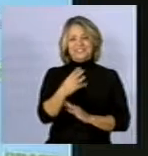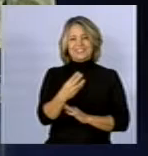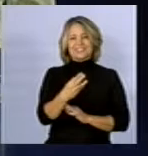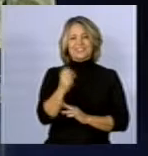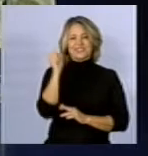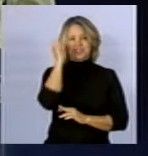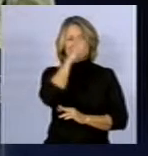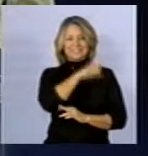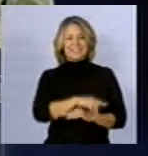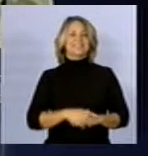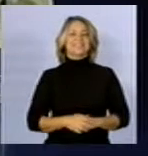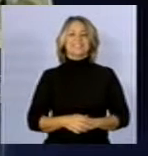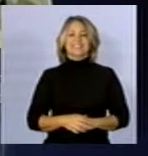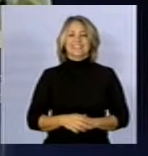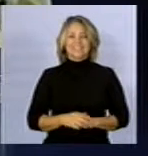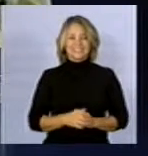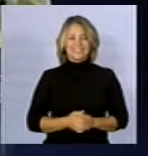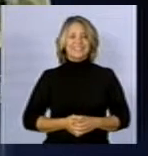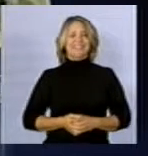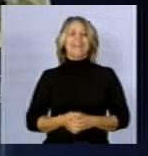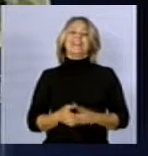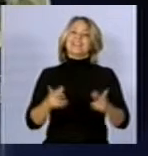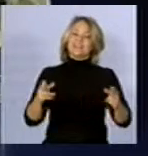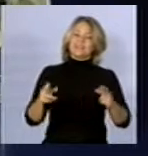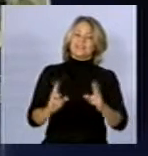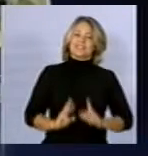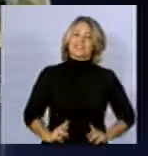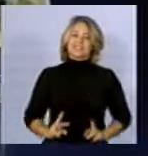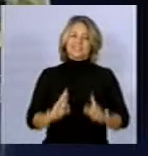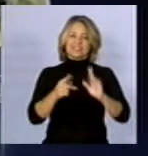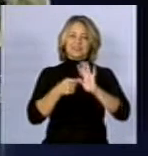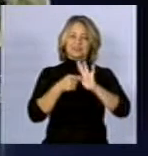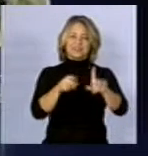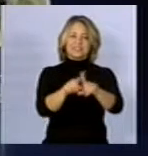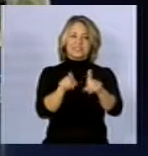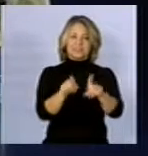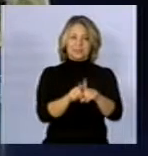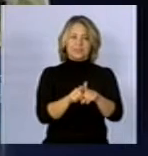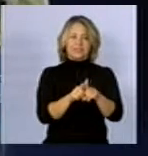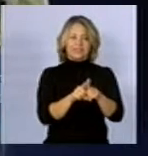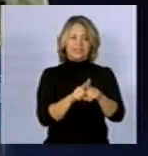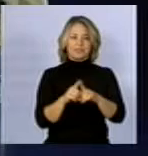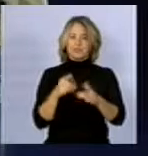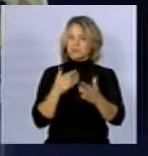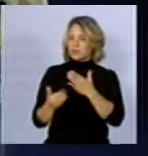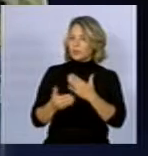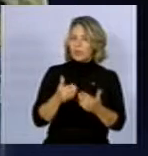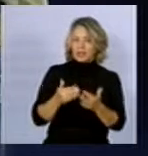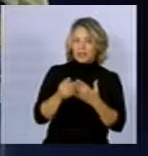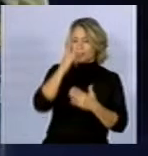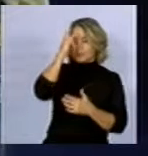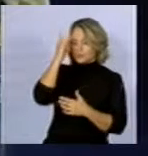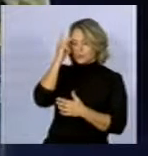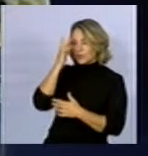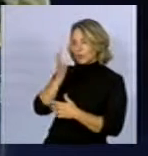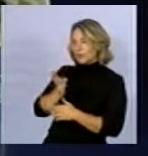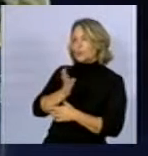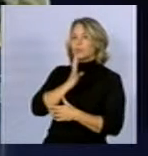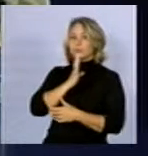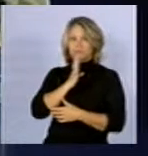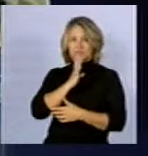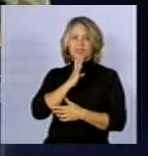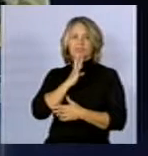baseado nos efeitos agudos e não crônicos, como o câncer. Ressalta-se que, para qualquer agente reconhecidamente